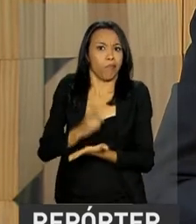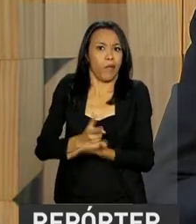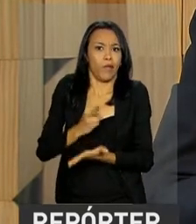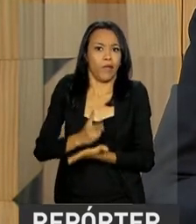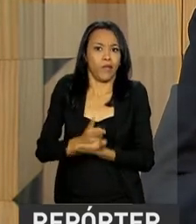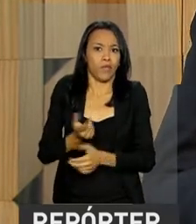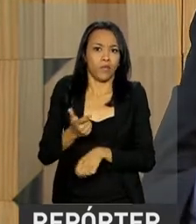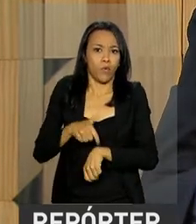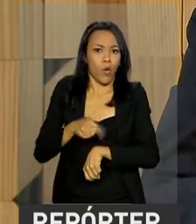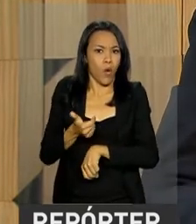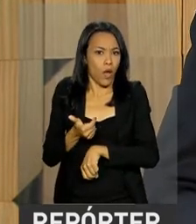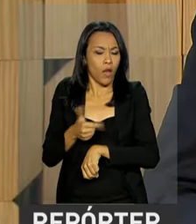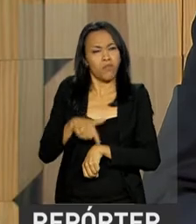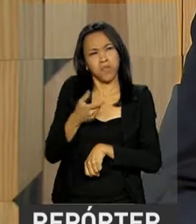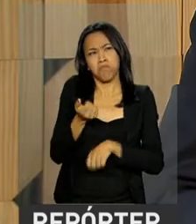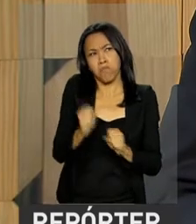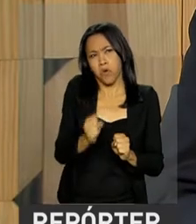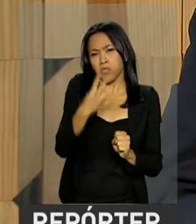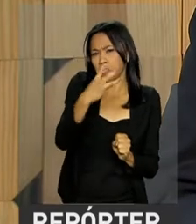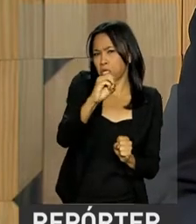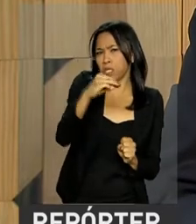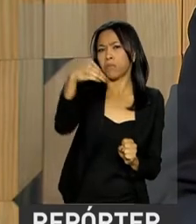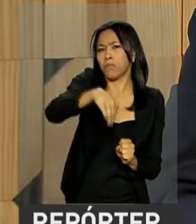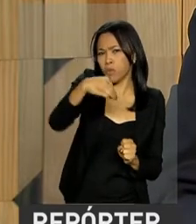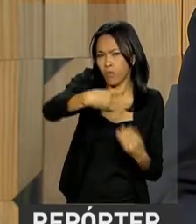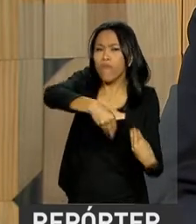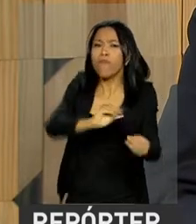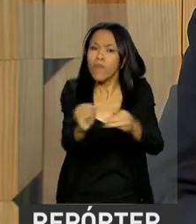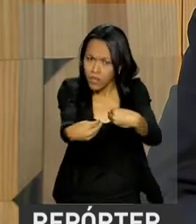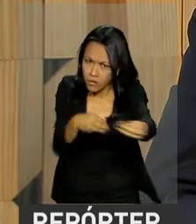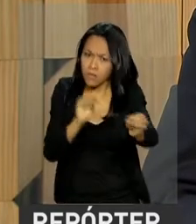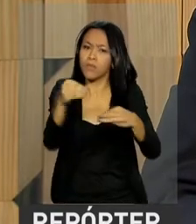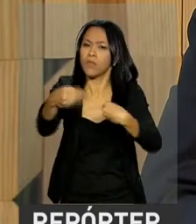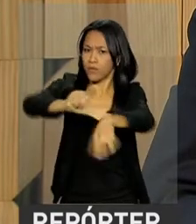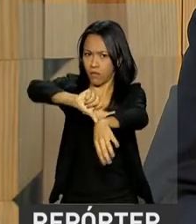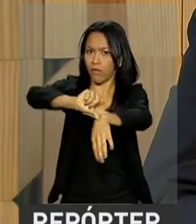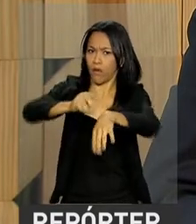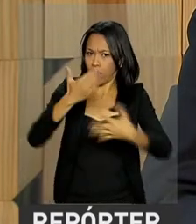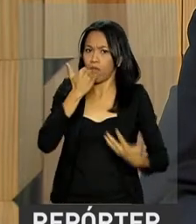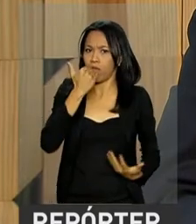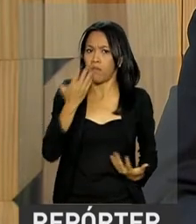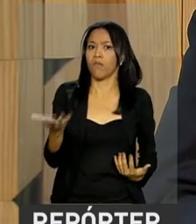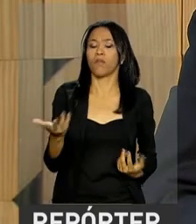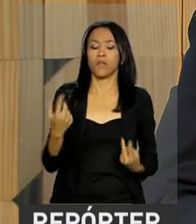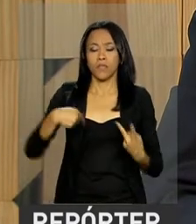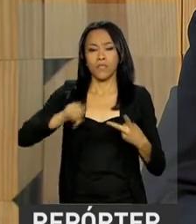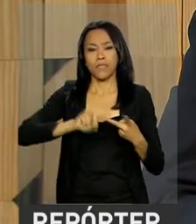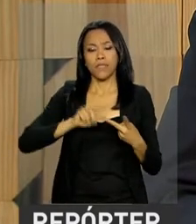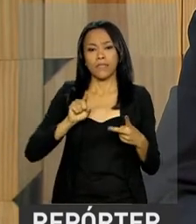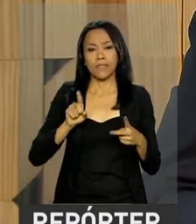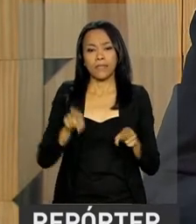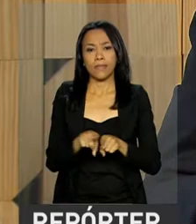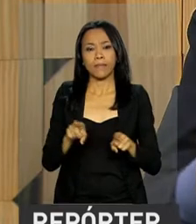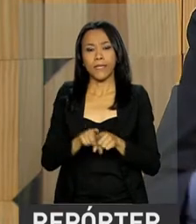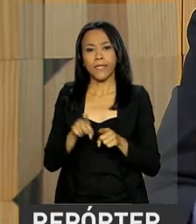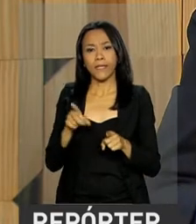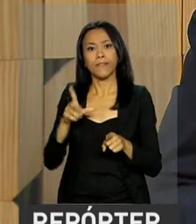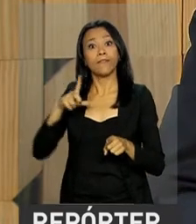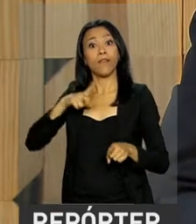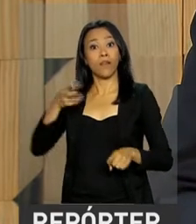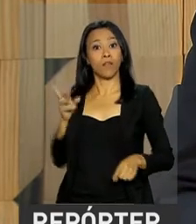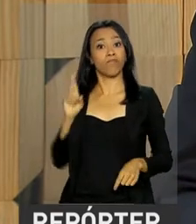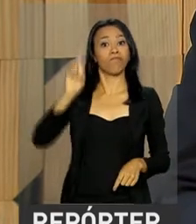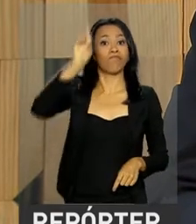agora você pode fazer no mínimo 30 minutos. Então, questões como a representação, ter um